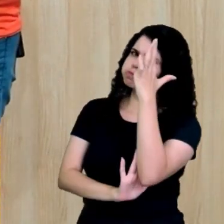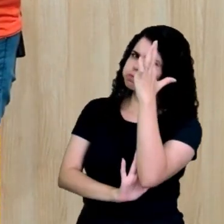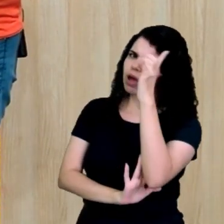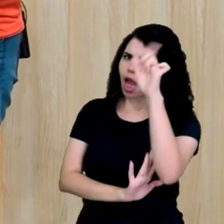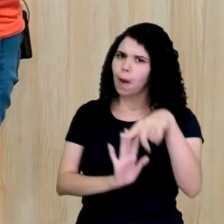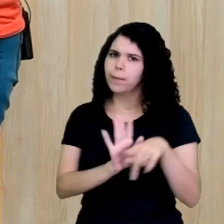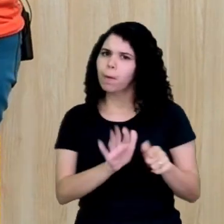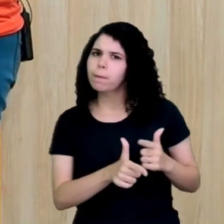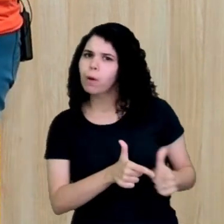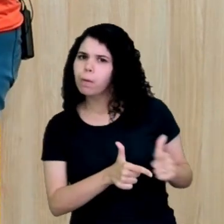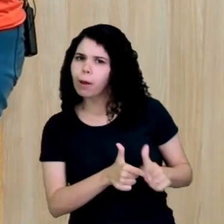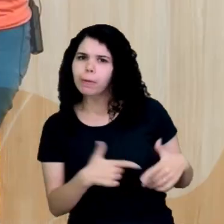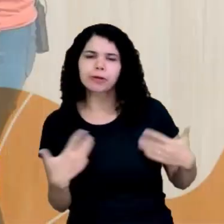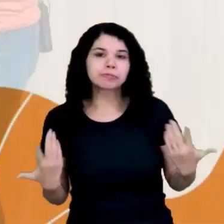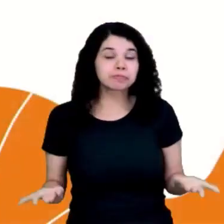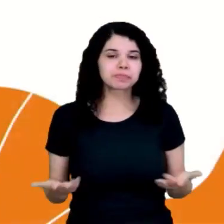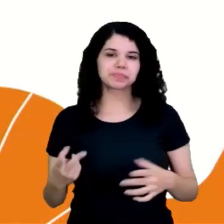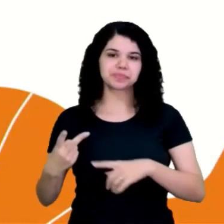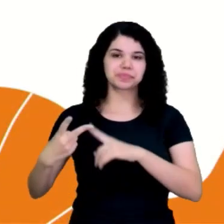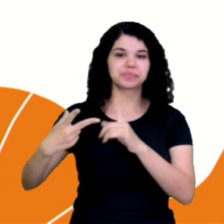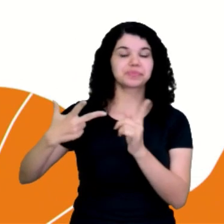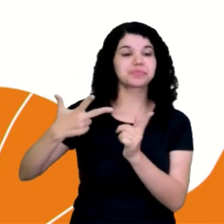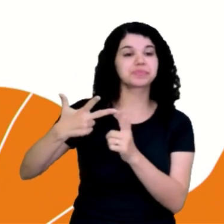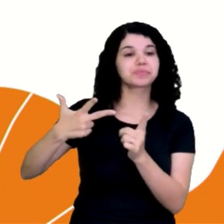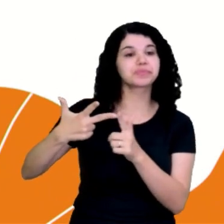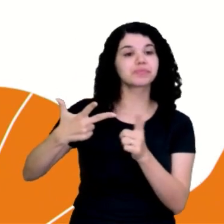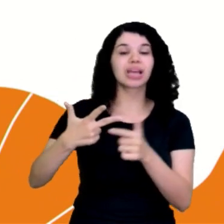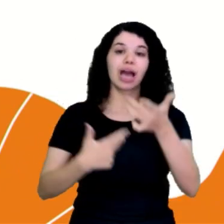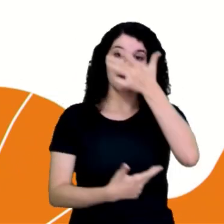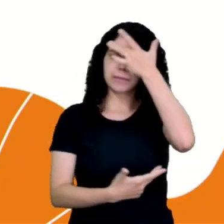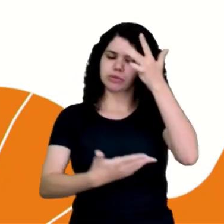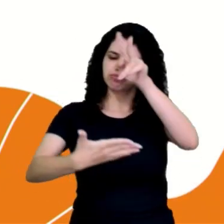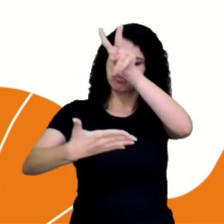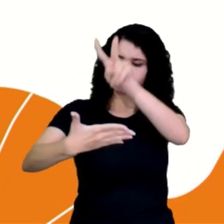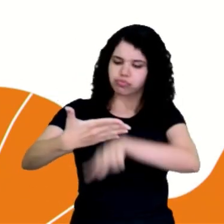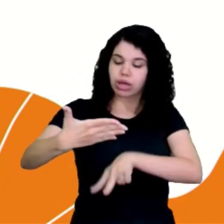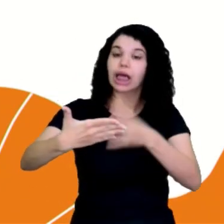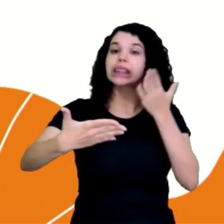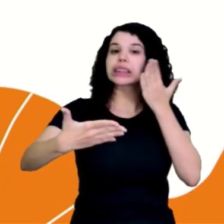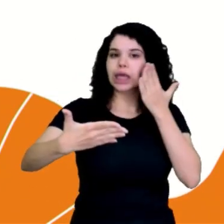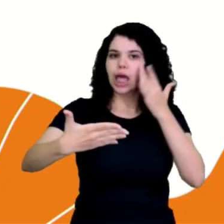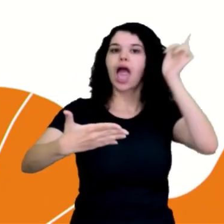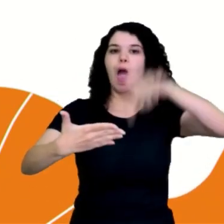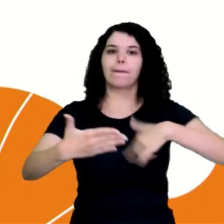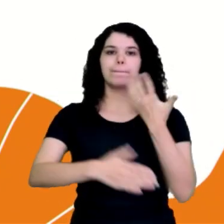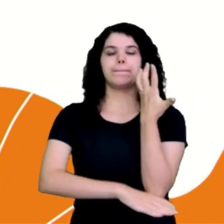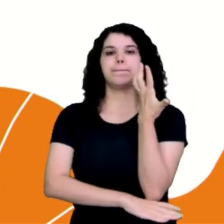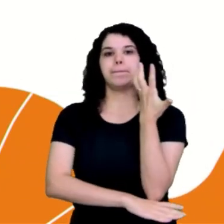dessa problemática? C, convencer o leitor sobre um problema ambiental.